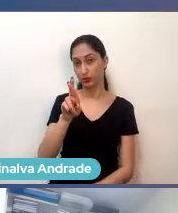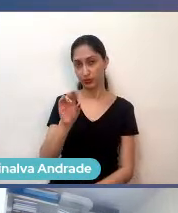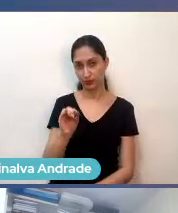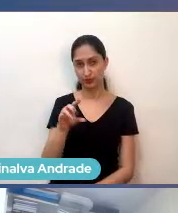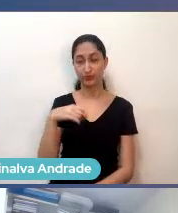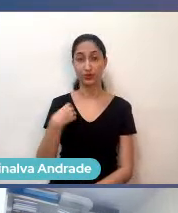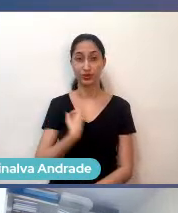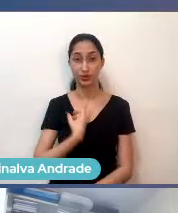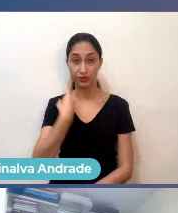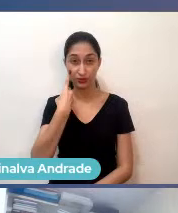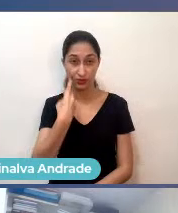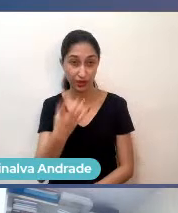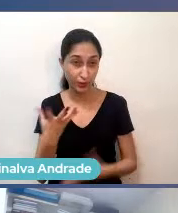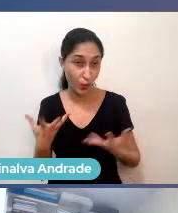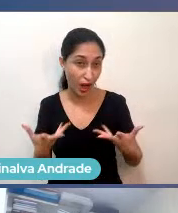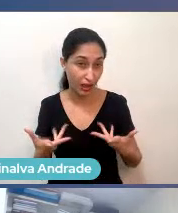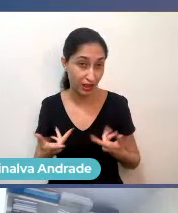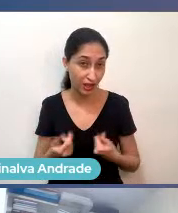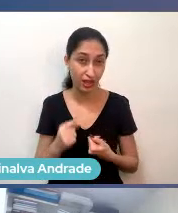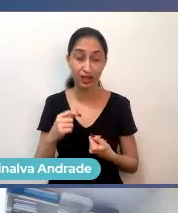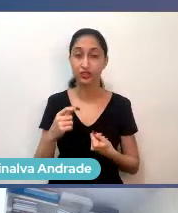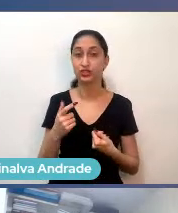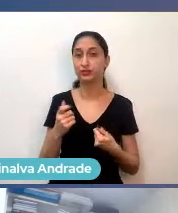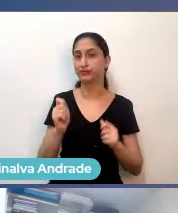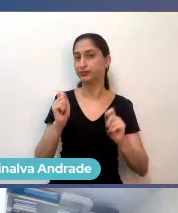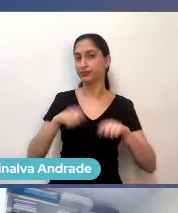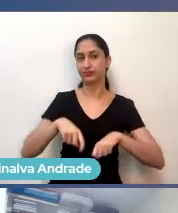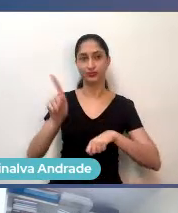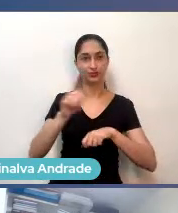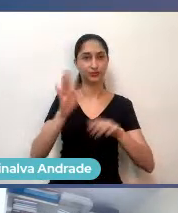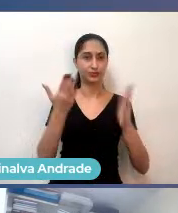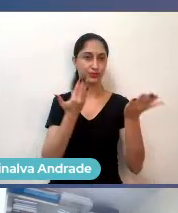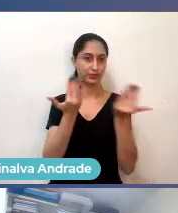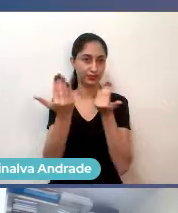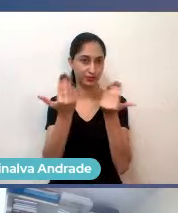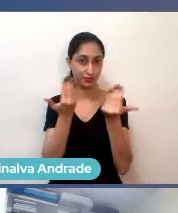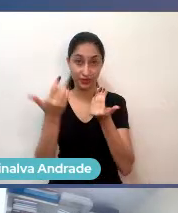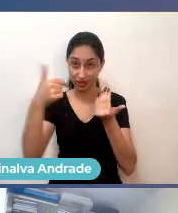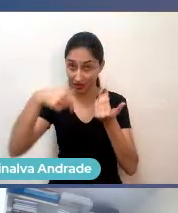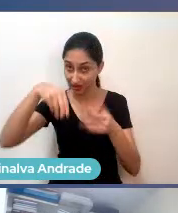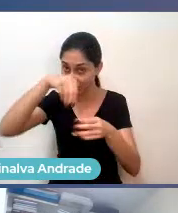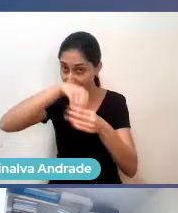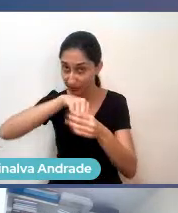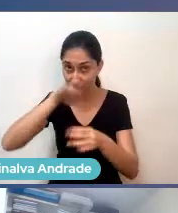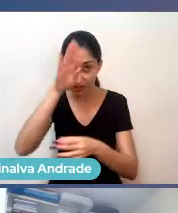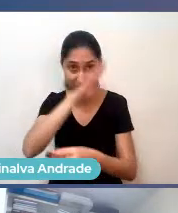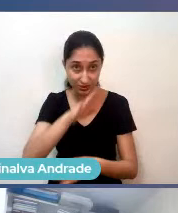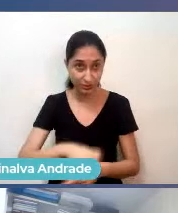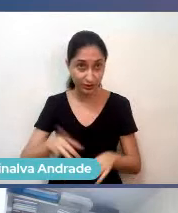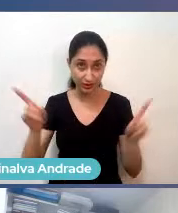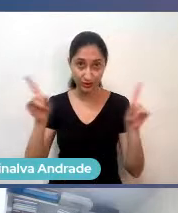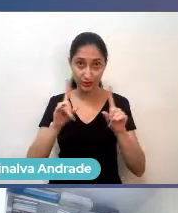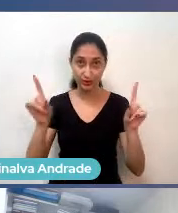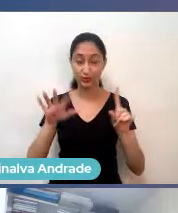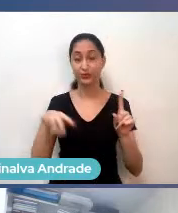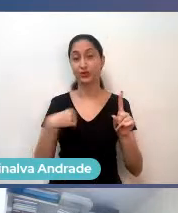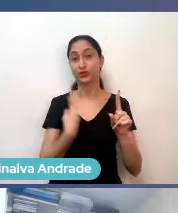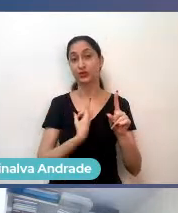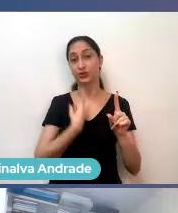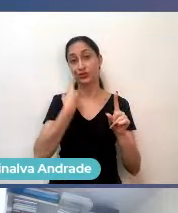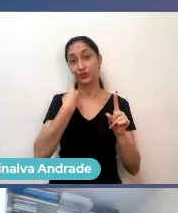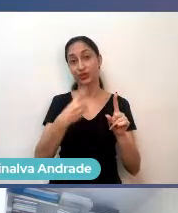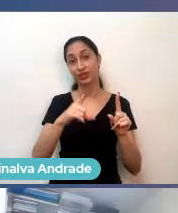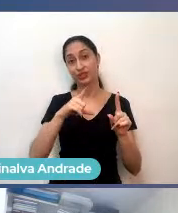insumos que não consegue ser comparado dentro do Brasil. Então, é um mercado, é uma vocação